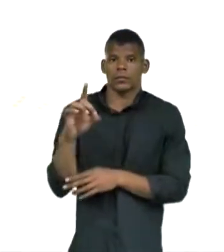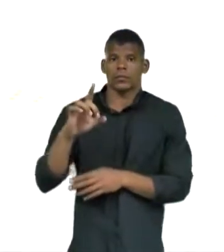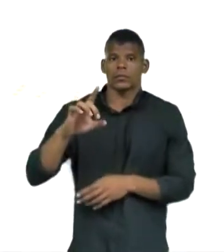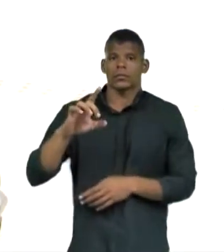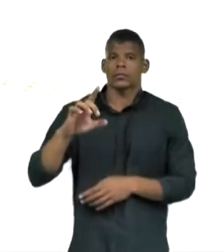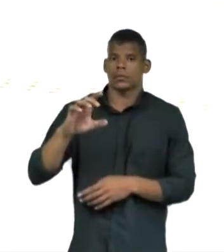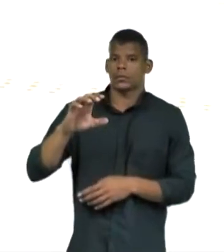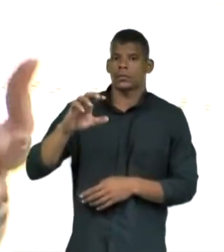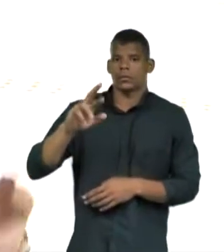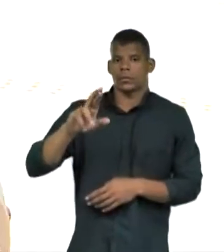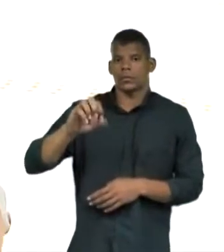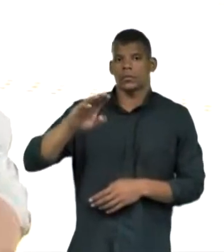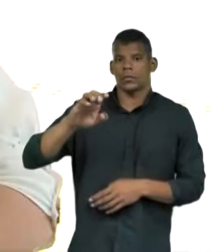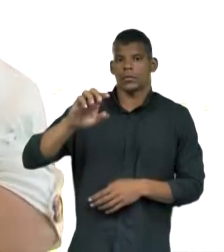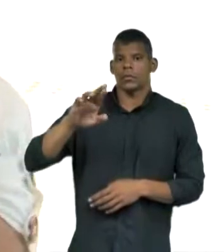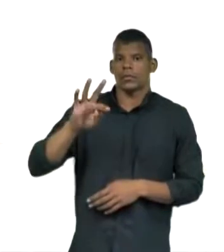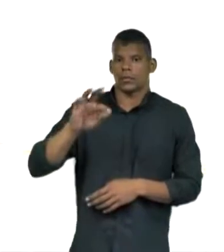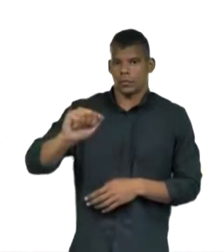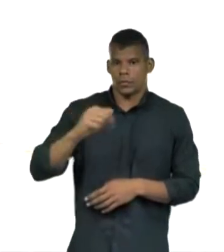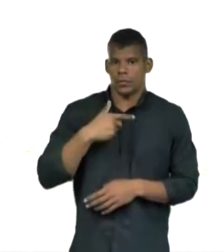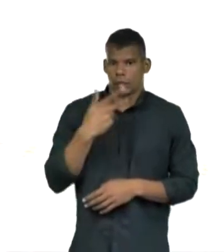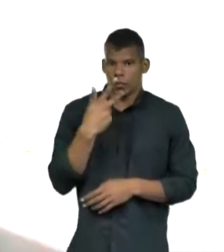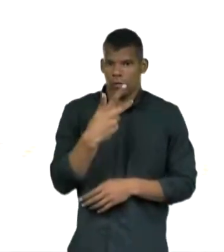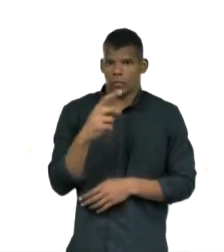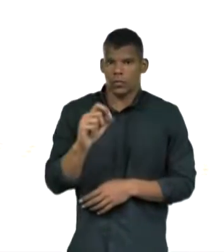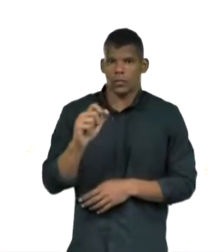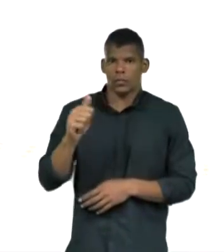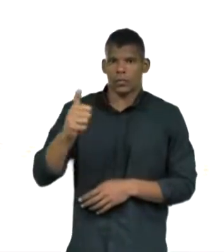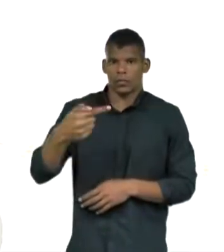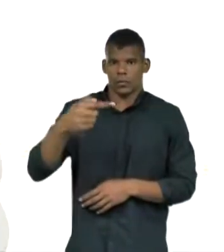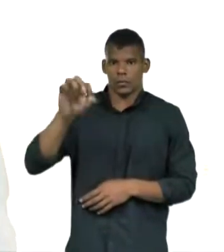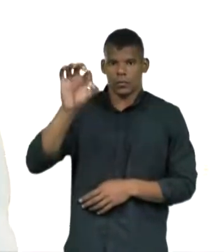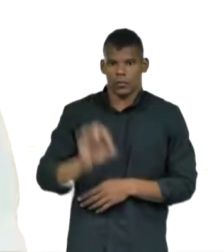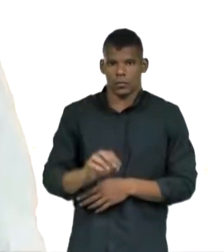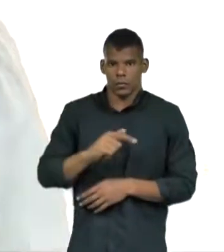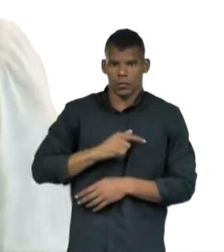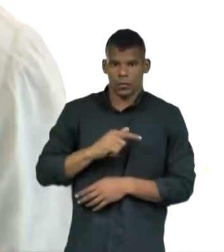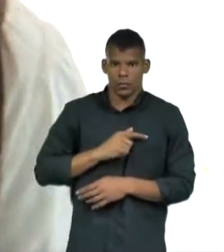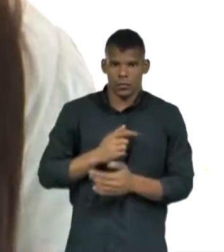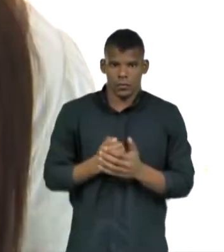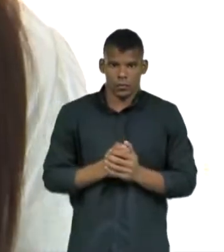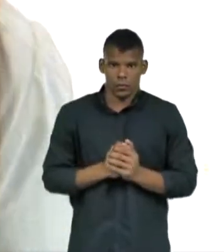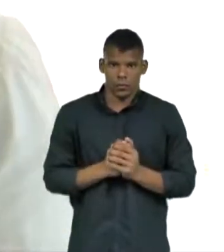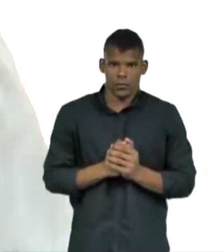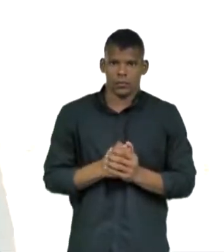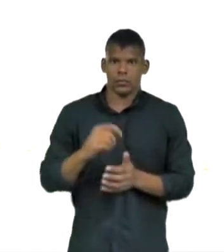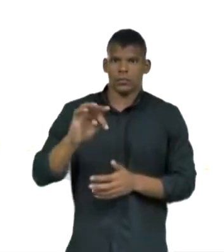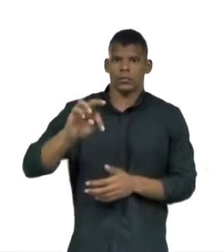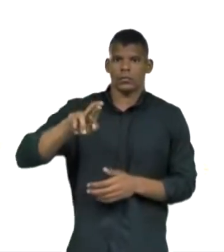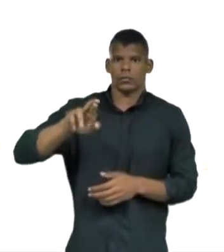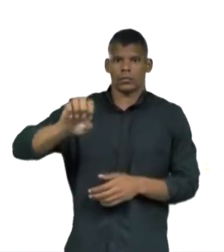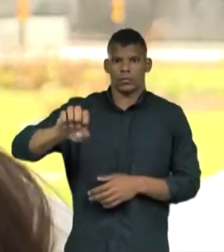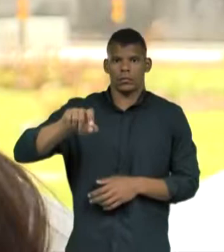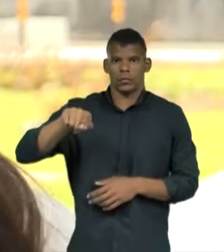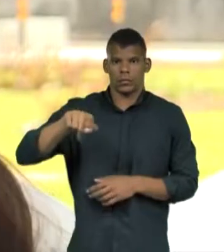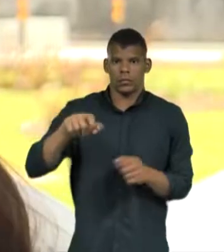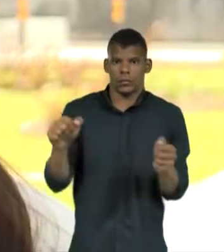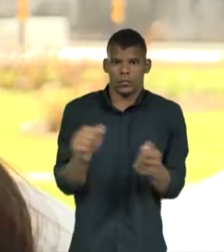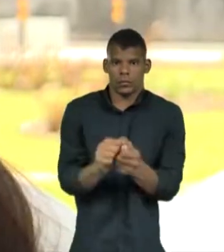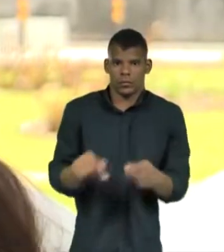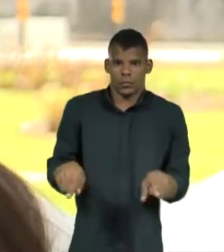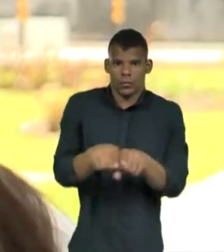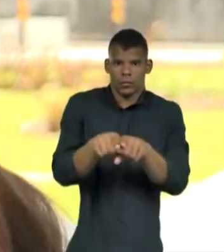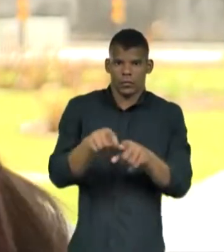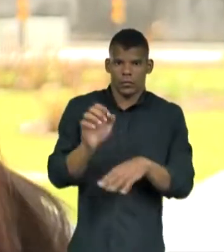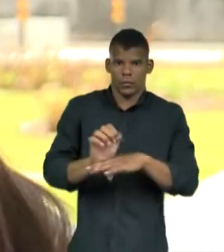o número passa dos 17%. Ela também destaca as ações que o TRE realiza em parceria com o Estado para